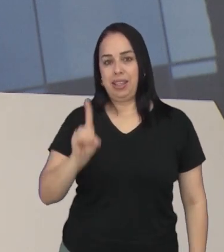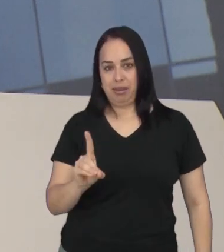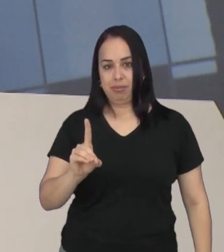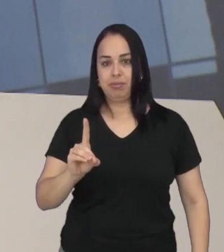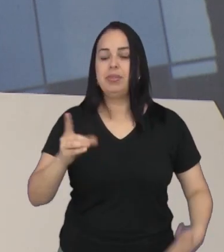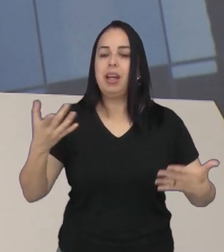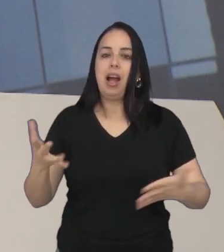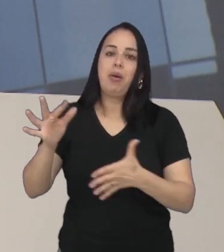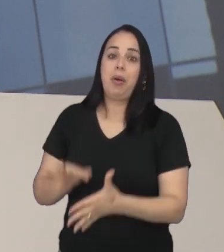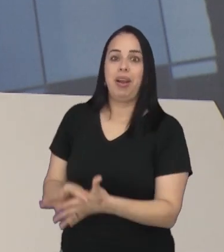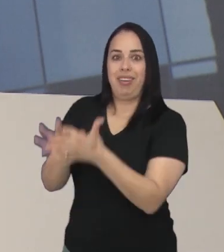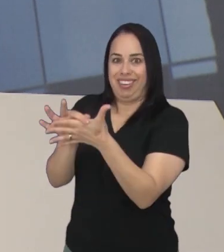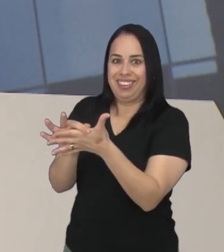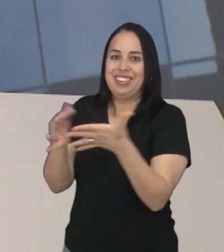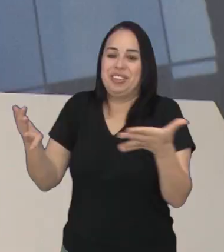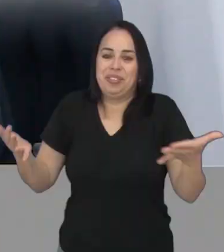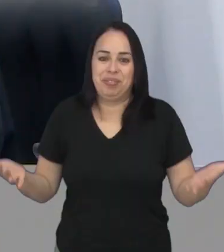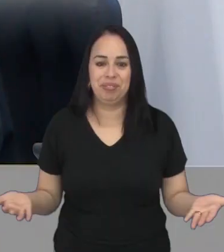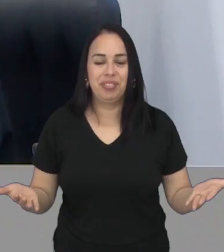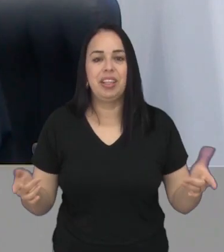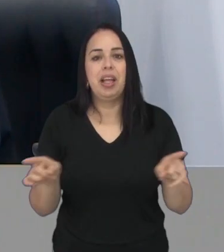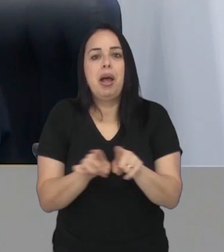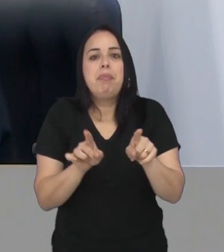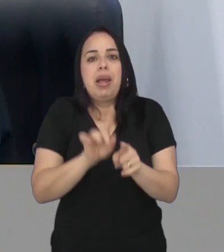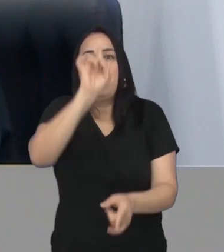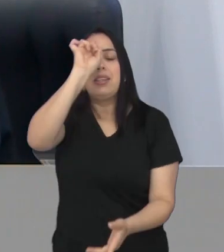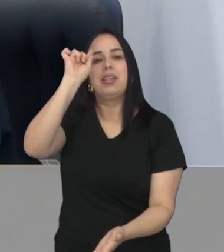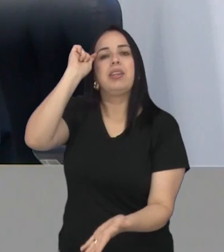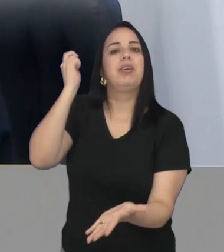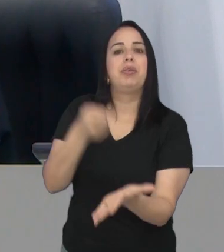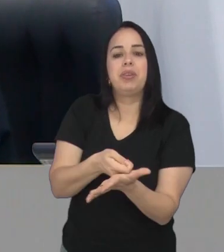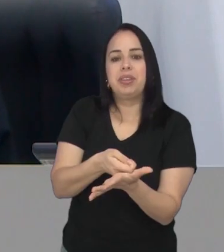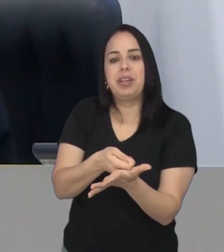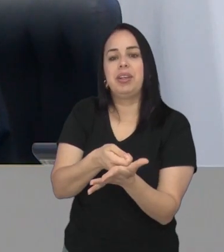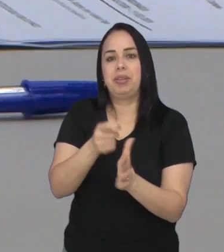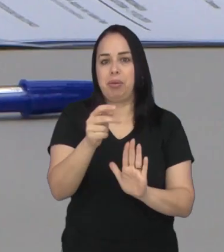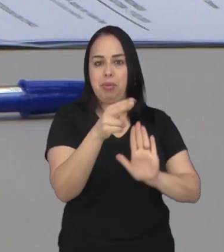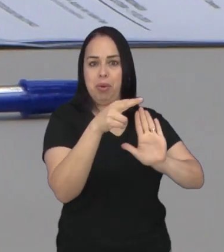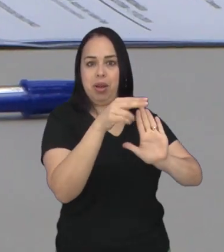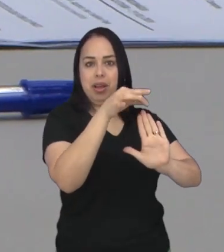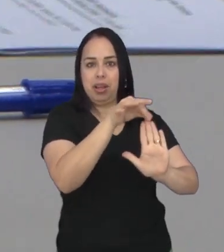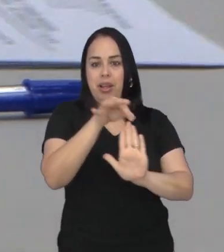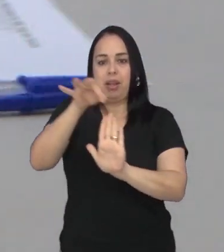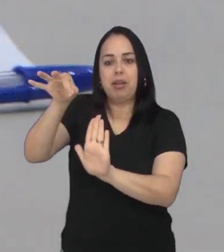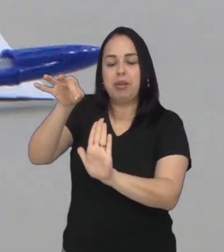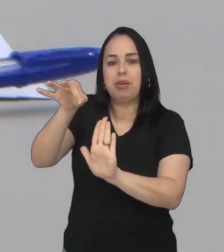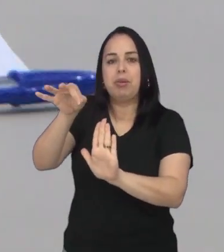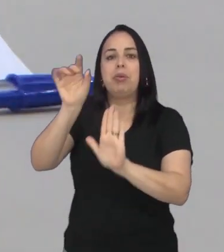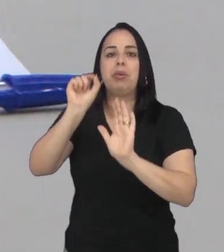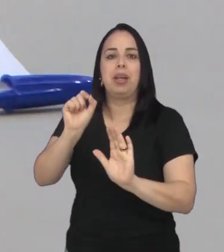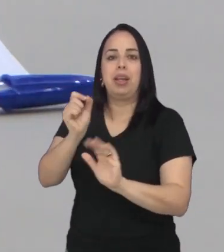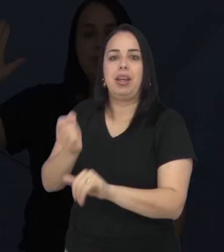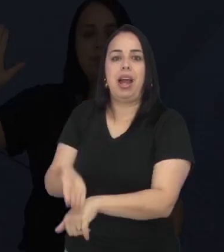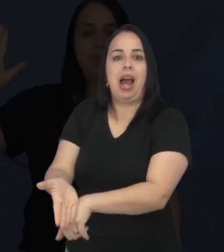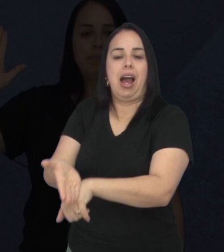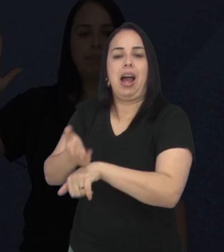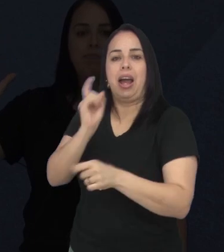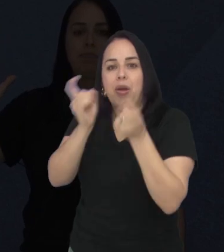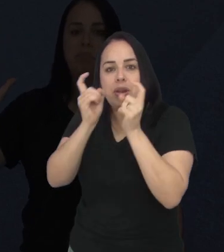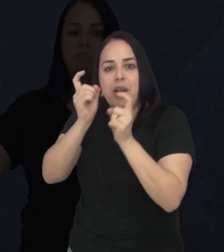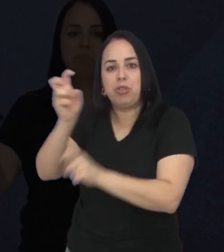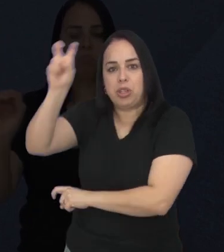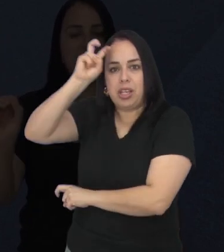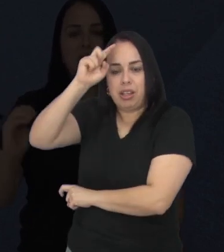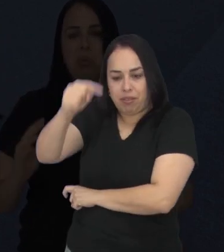atuará como líder da legenda na Câmara. Ainda ficou decidido pelos parlamentares, por meio de um requerimento, adiantamento do